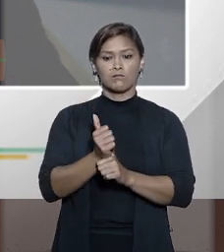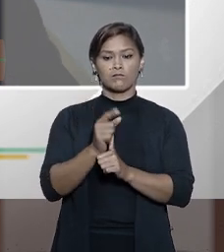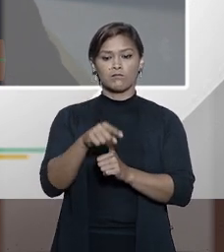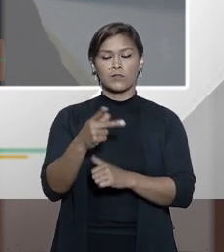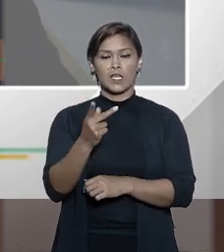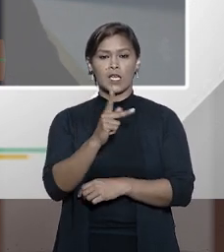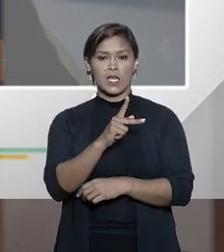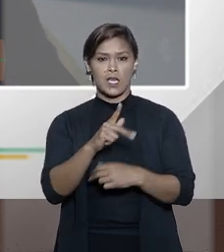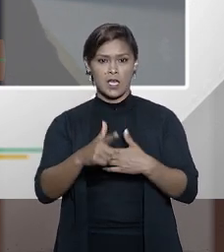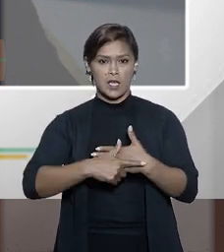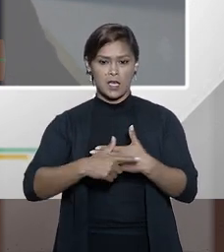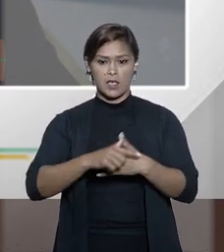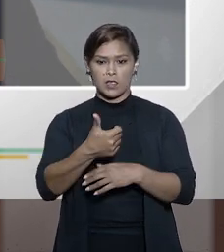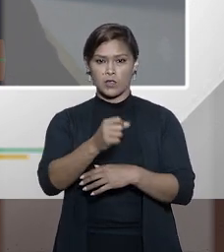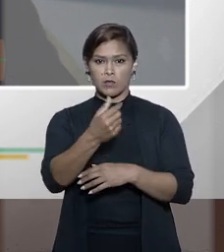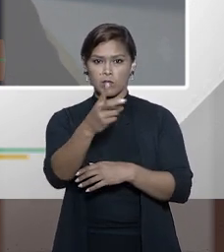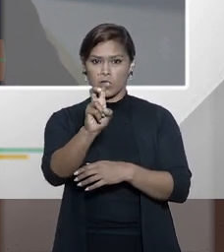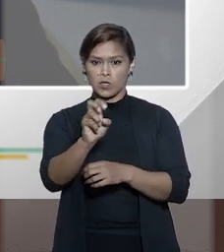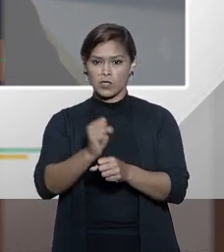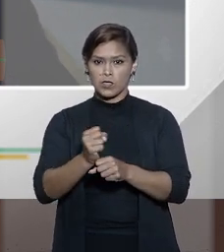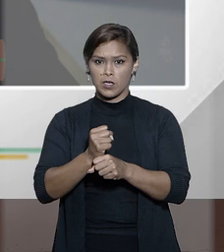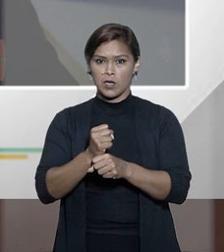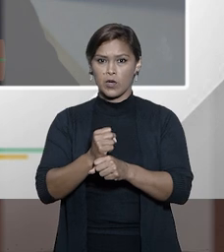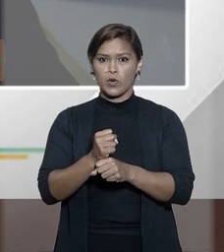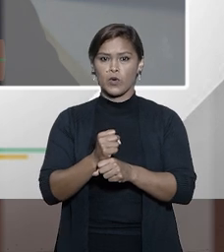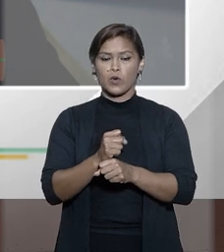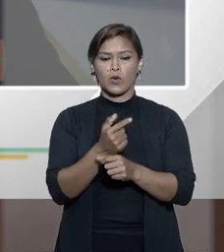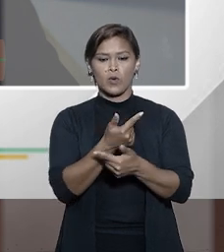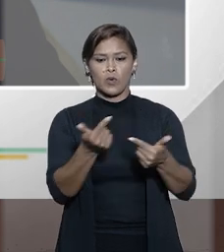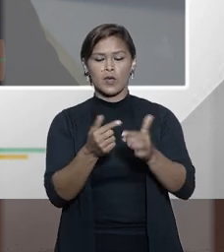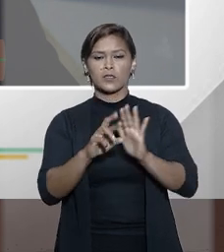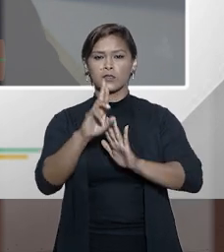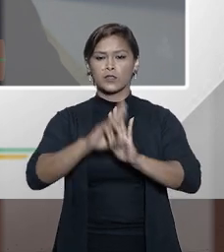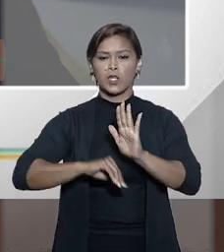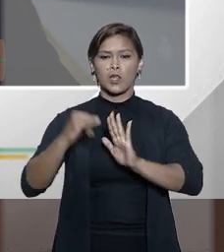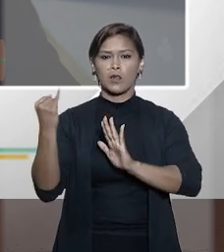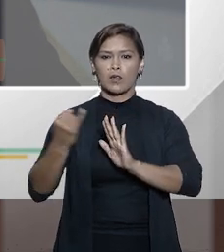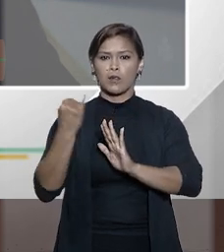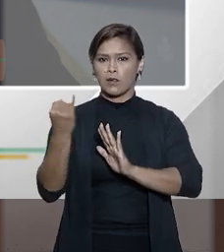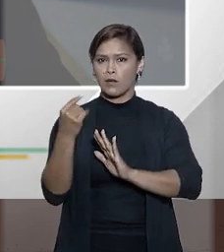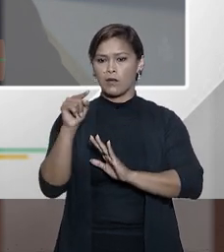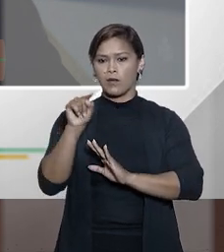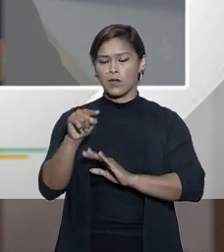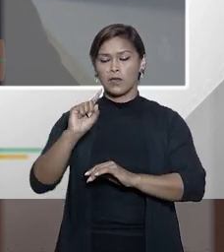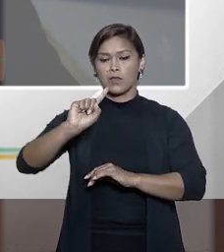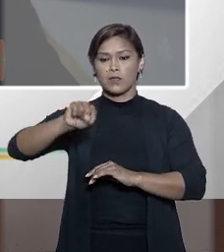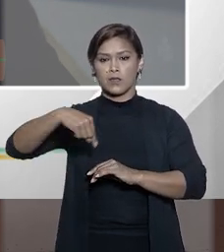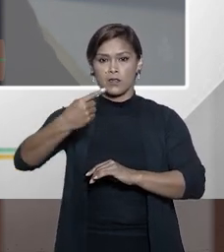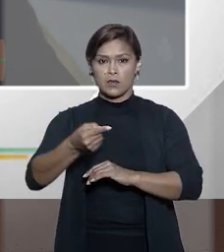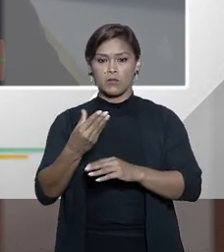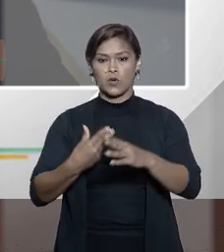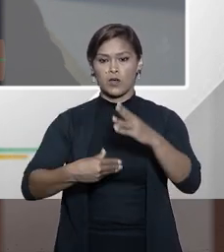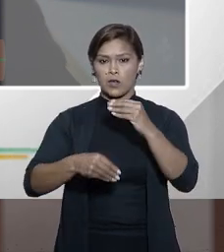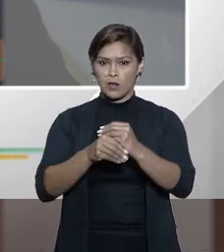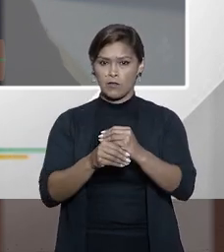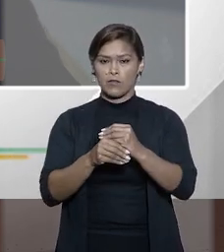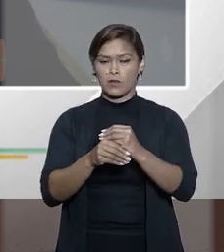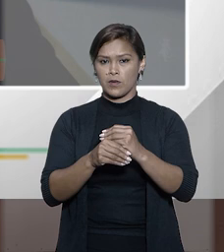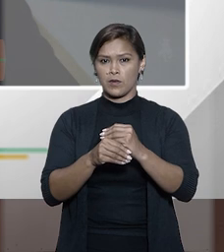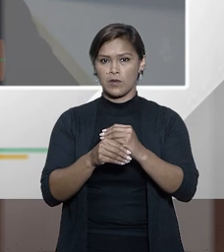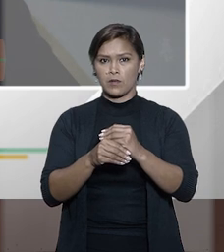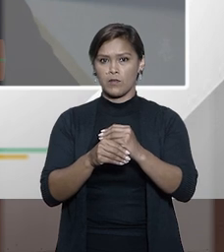papel já em 2005, com essa resolução importantíssima, que depois foi incorporada